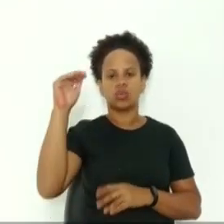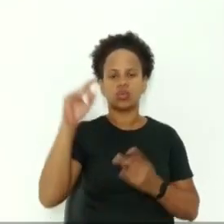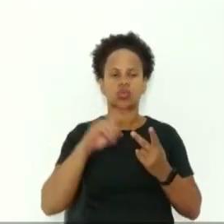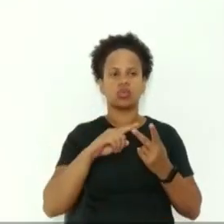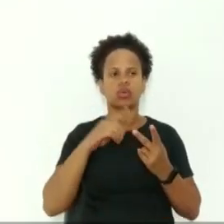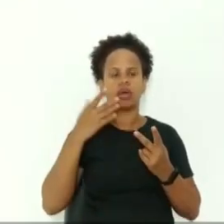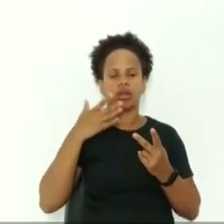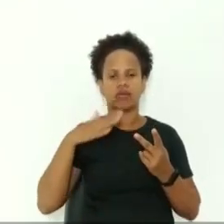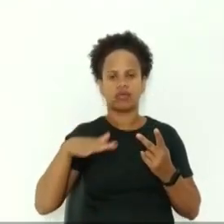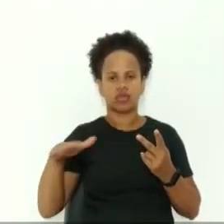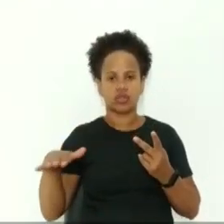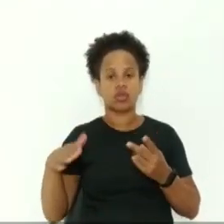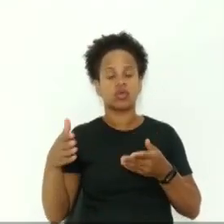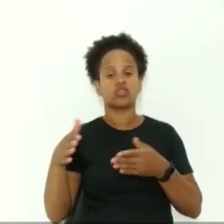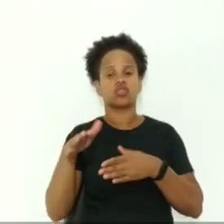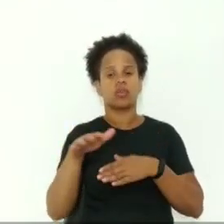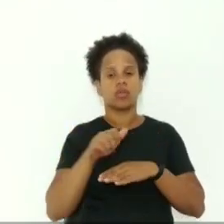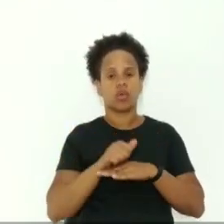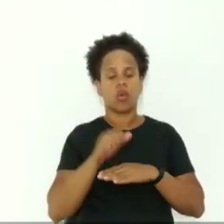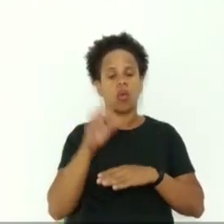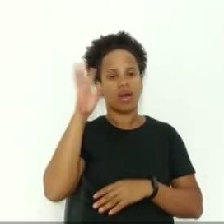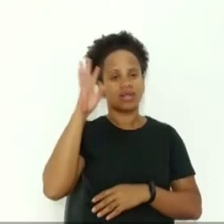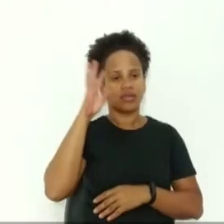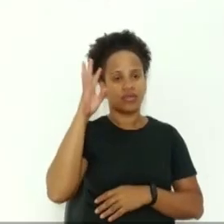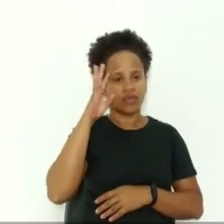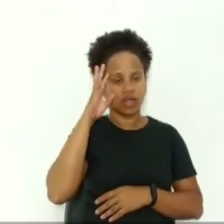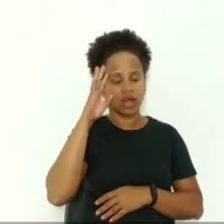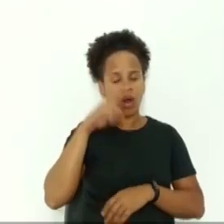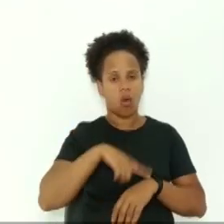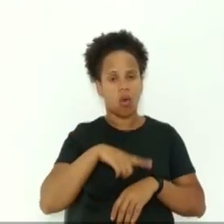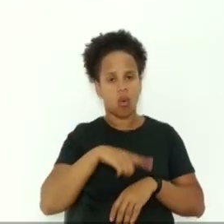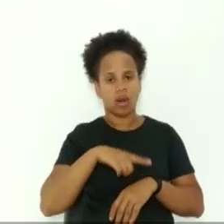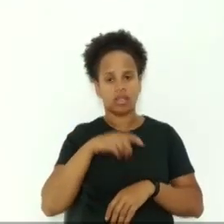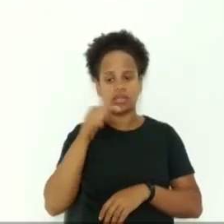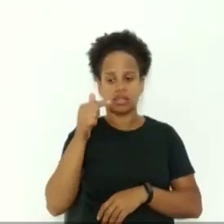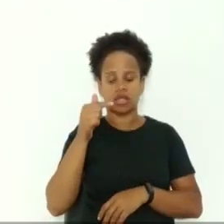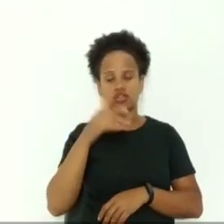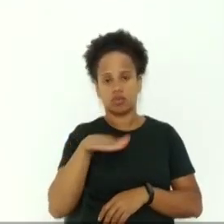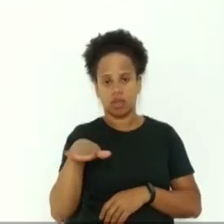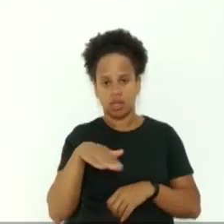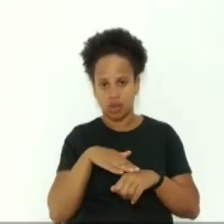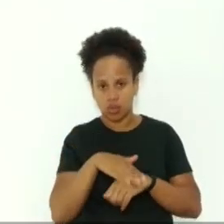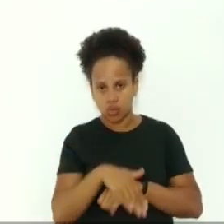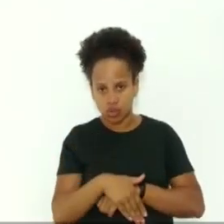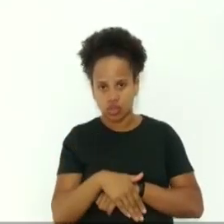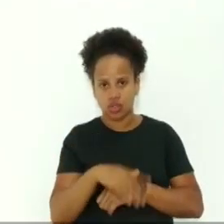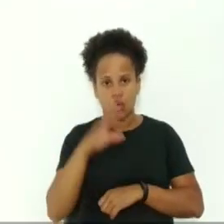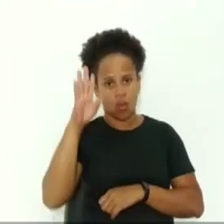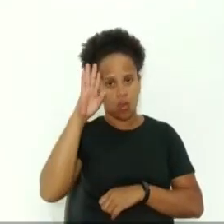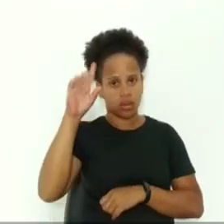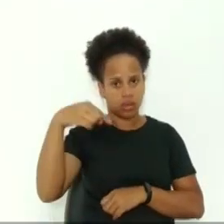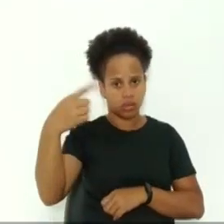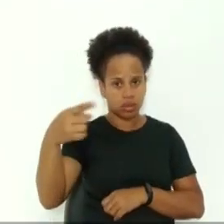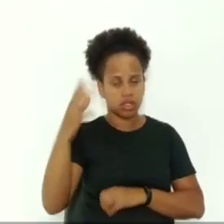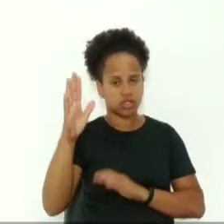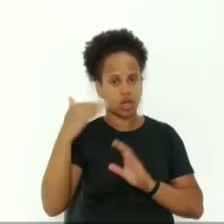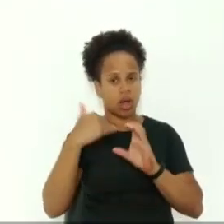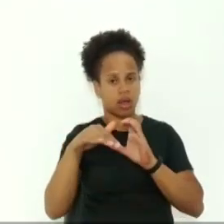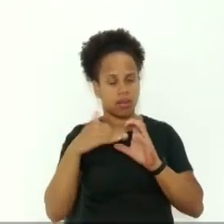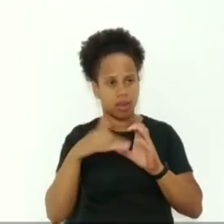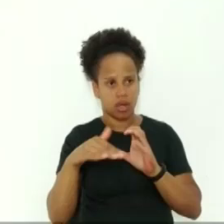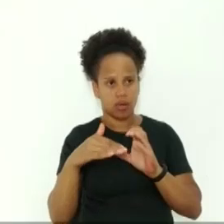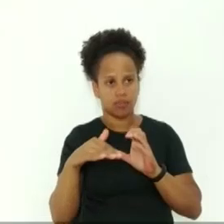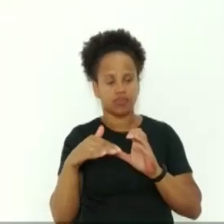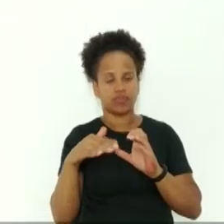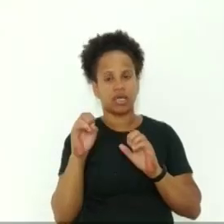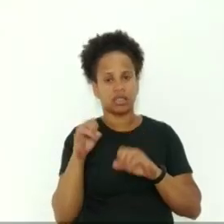-feira às 17 horas e 30 minutos agora na próxima quarta-feira então os vereadores estão no e-mail de vocês quem quiser ter